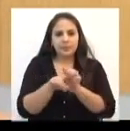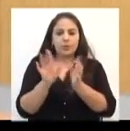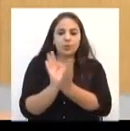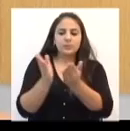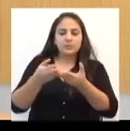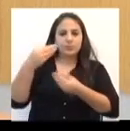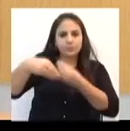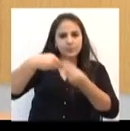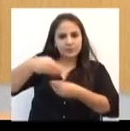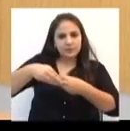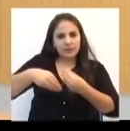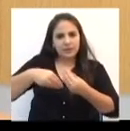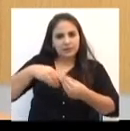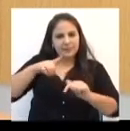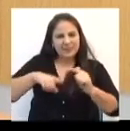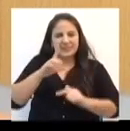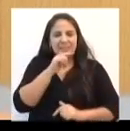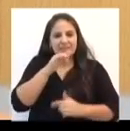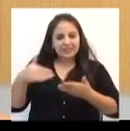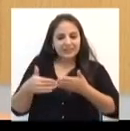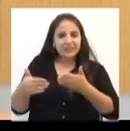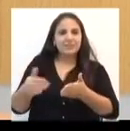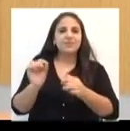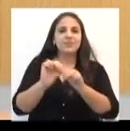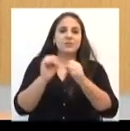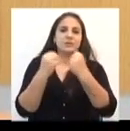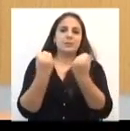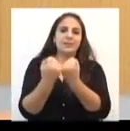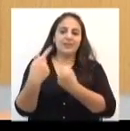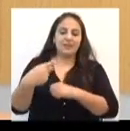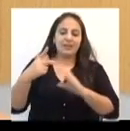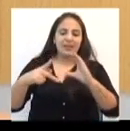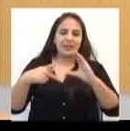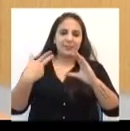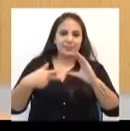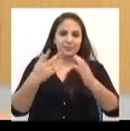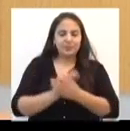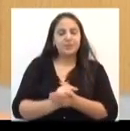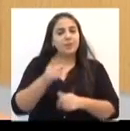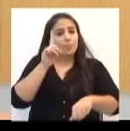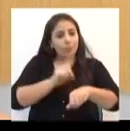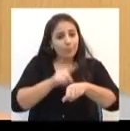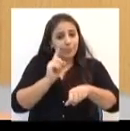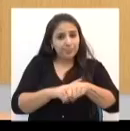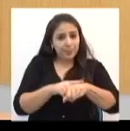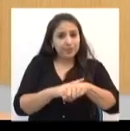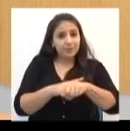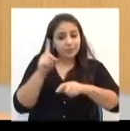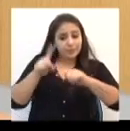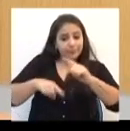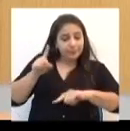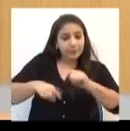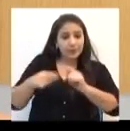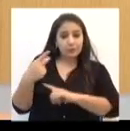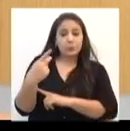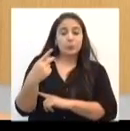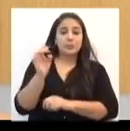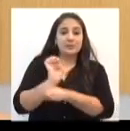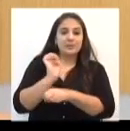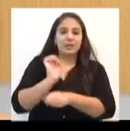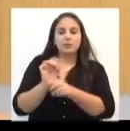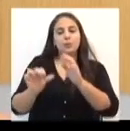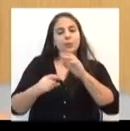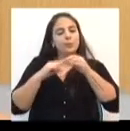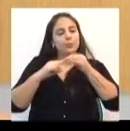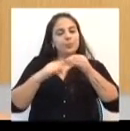Recursos Hídricos promoveu um seminário na Câmara de Vereadores. A situação dos recursos no Estado foi o principal